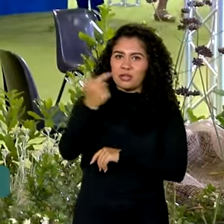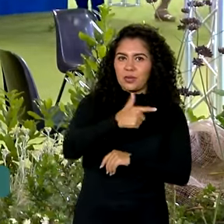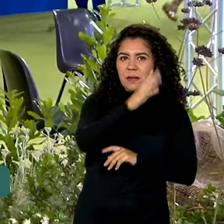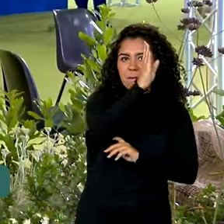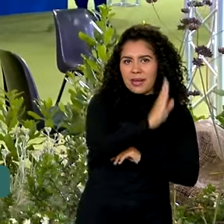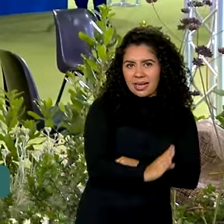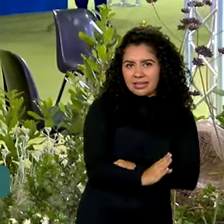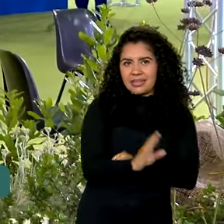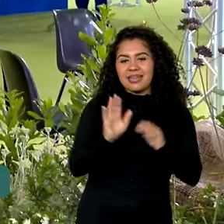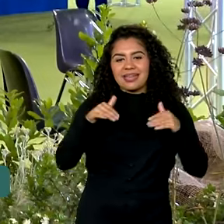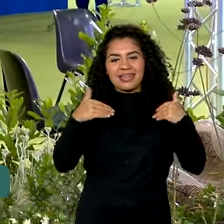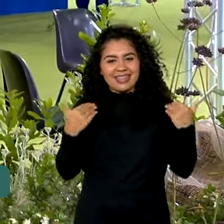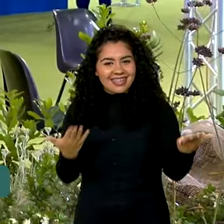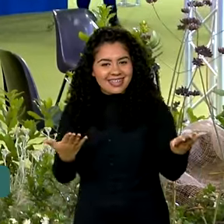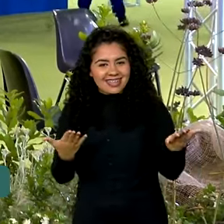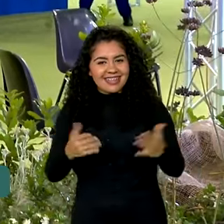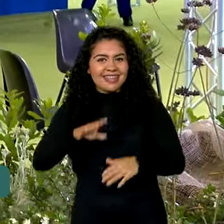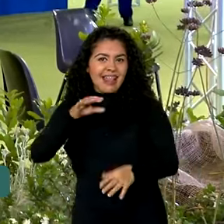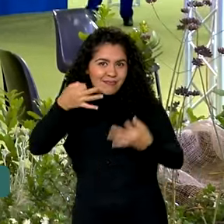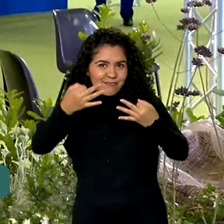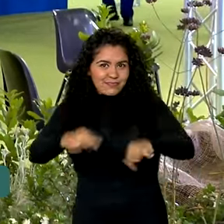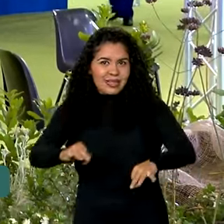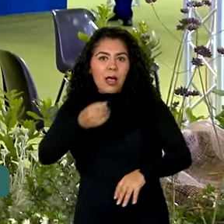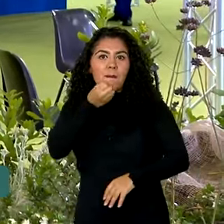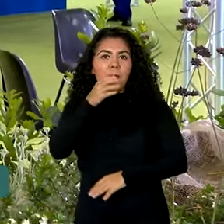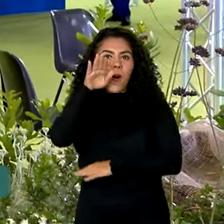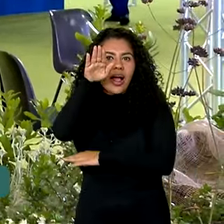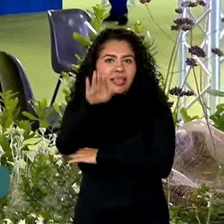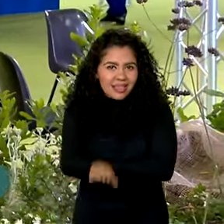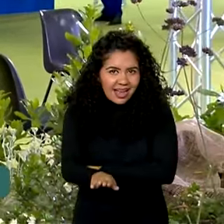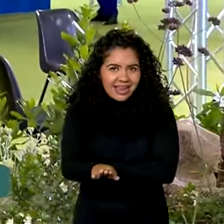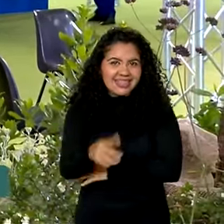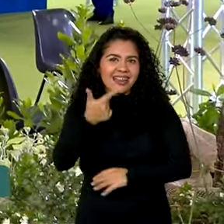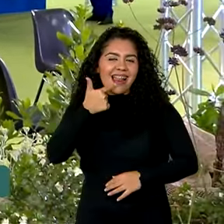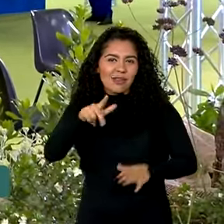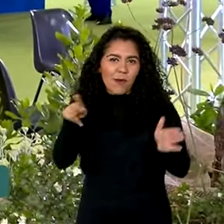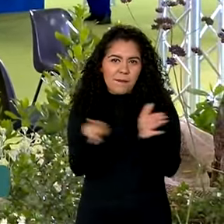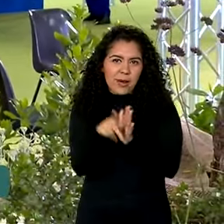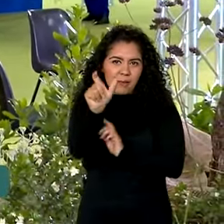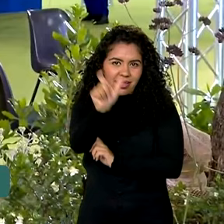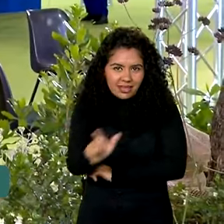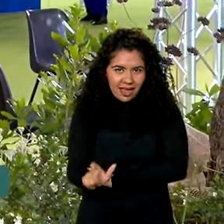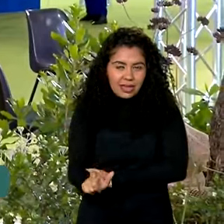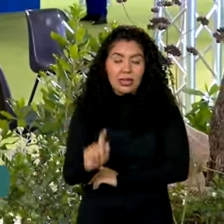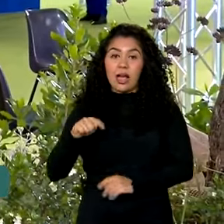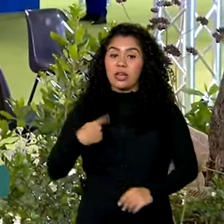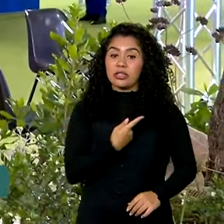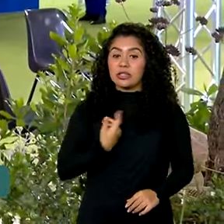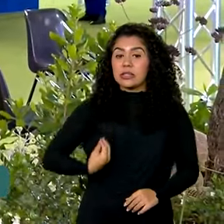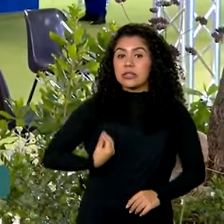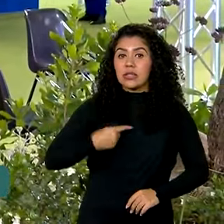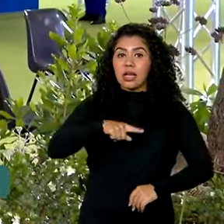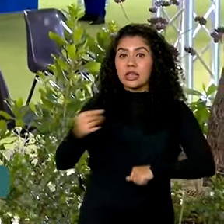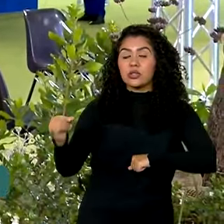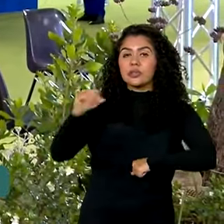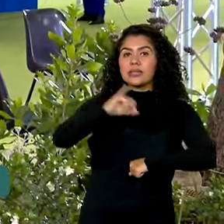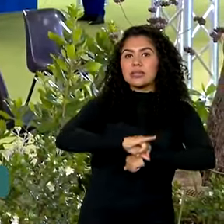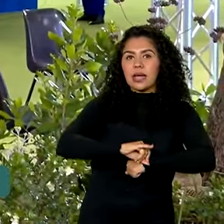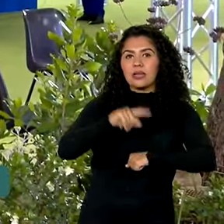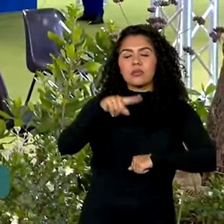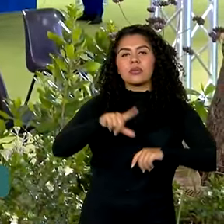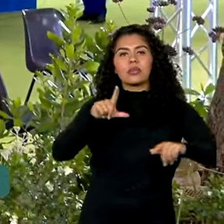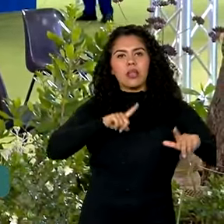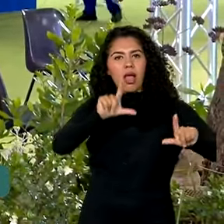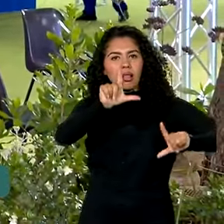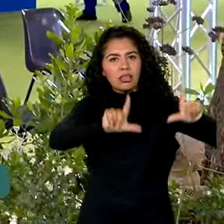correto seria bonasera, boa tarde em italiano. Nós estamos aqui no centro de mídia, onde está toda a imprensa